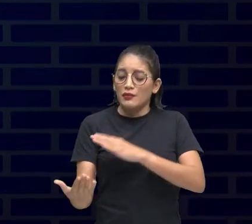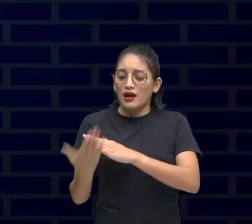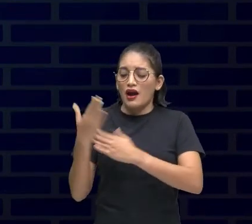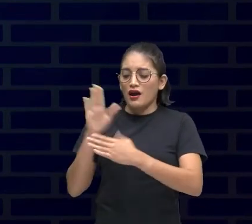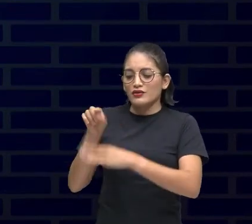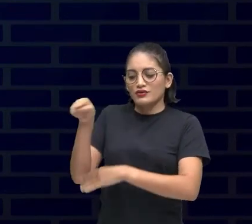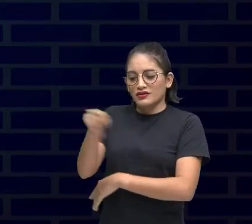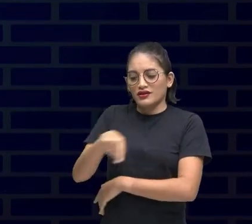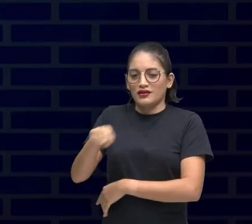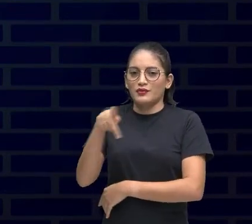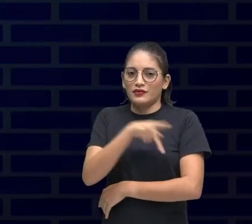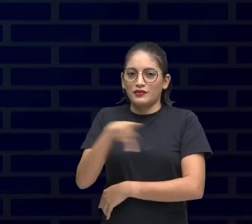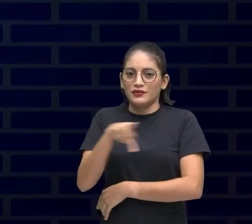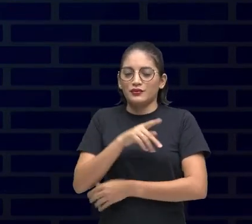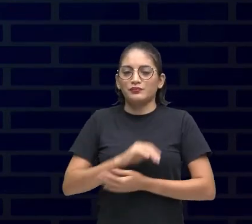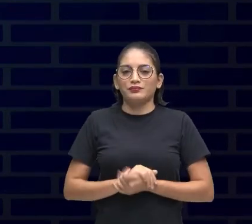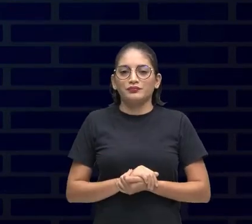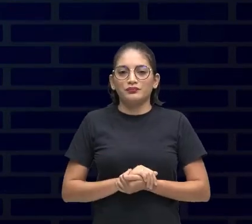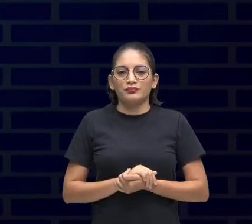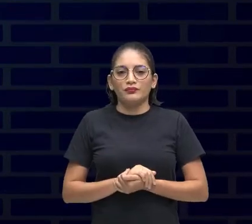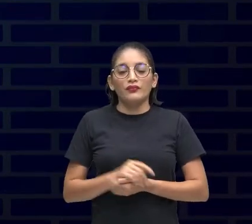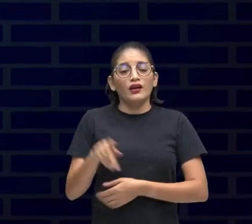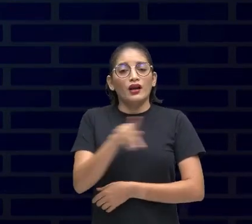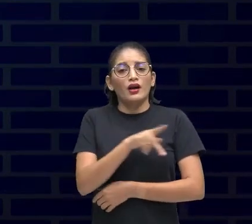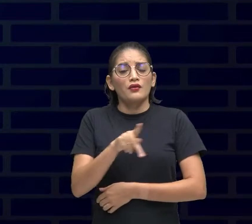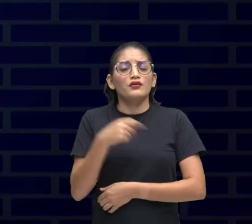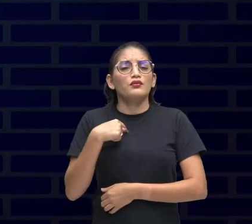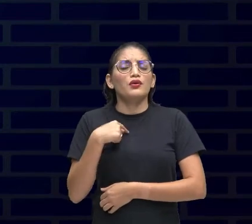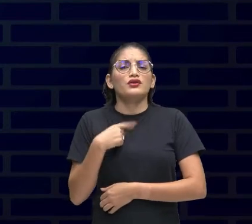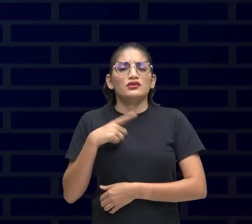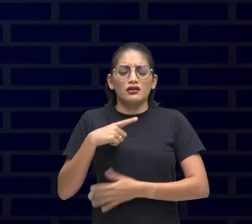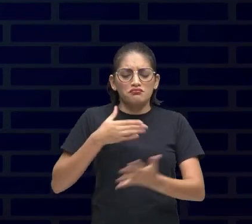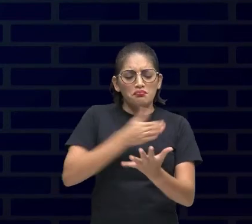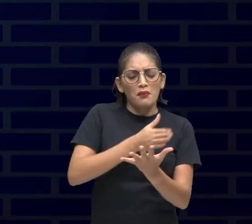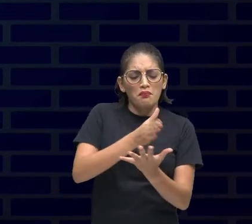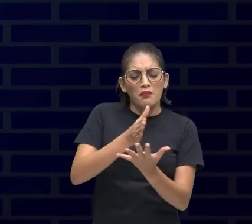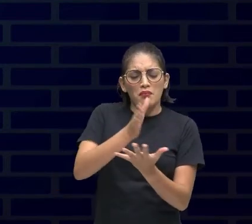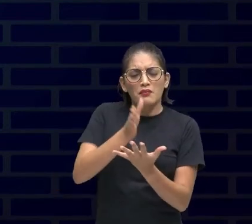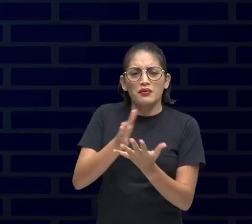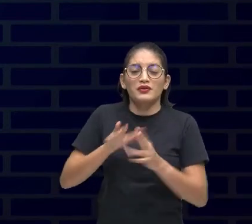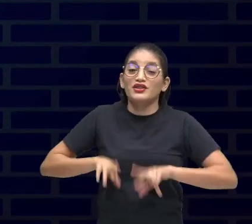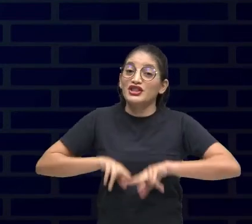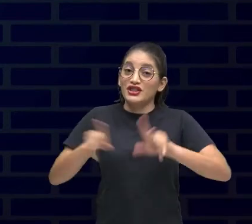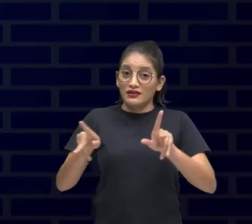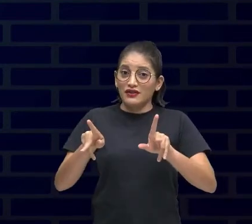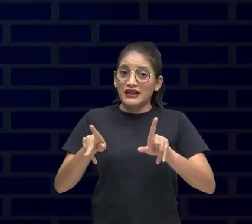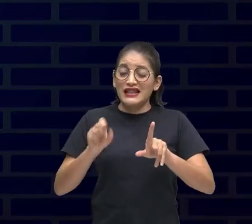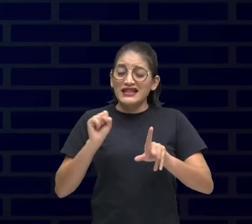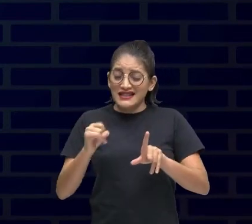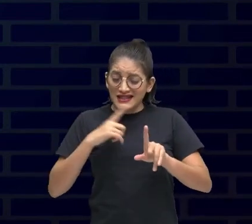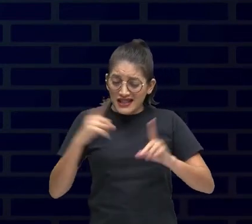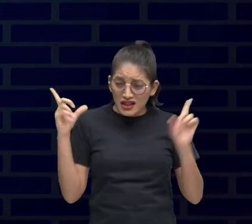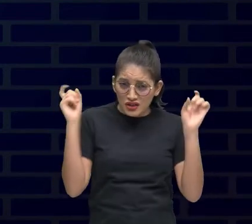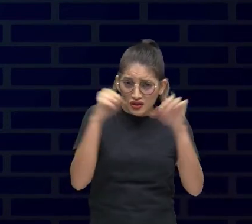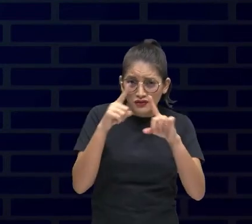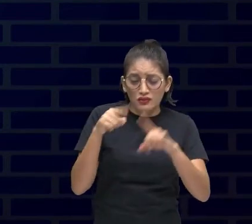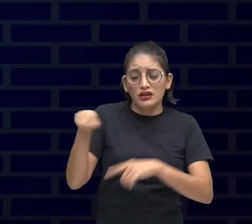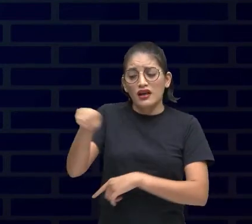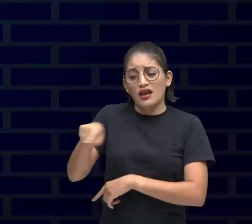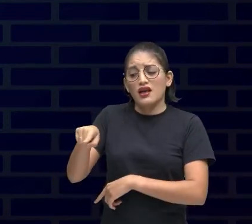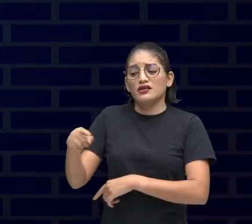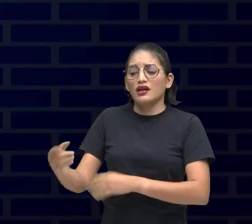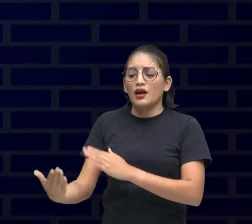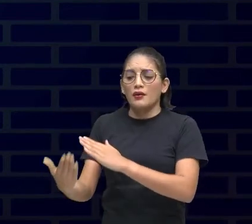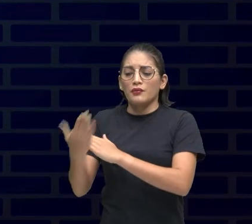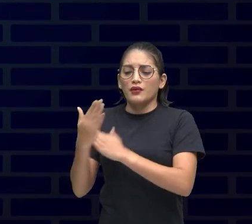professores O professor é quem te mostra que você pode trilhar um caminho diferente Mesmo com dificuldades Ele te mostra que o